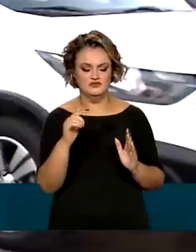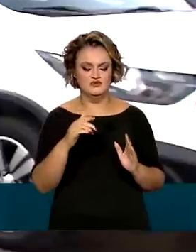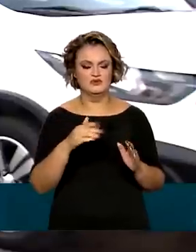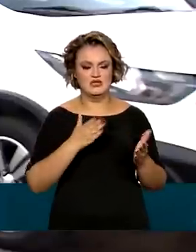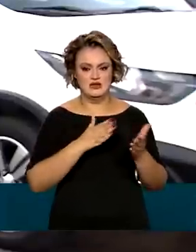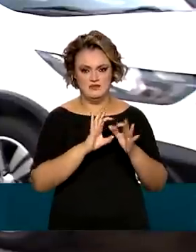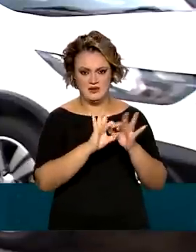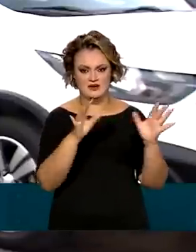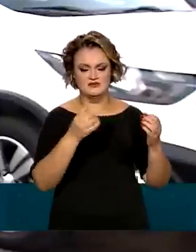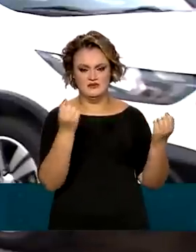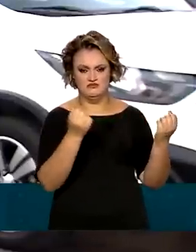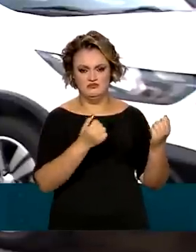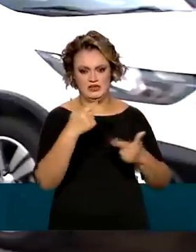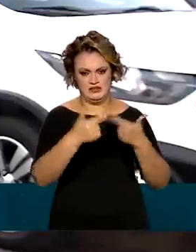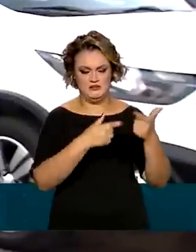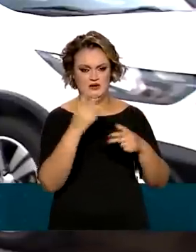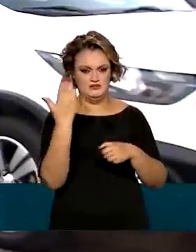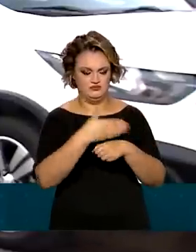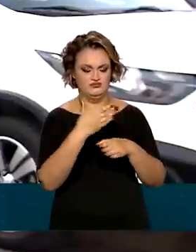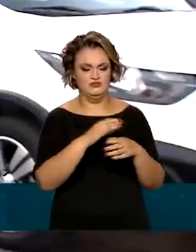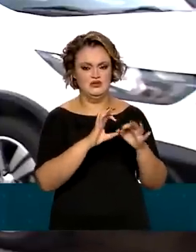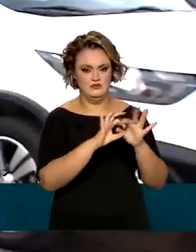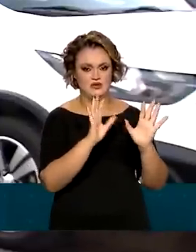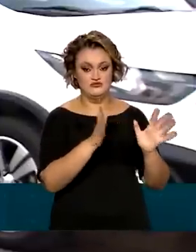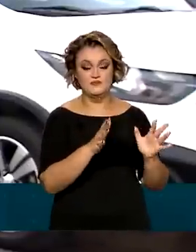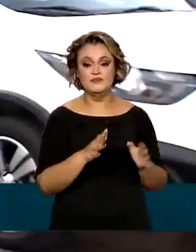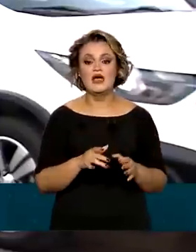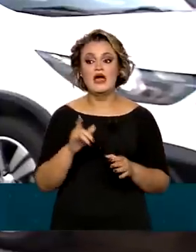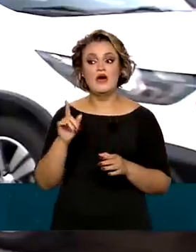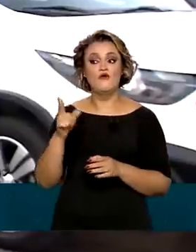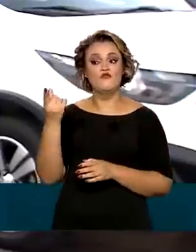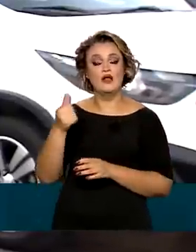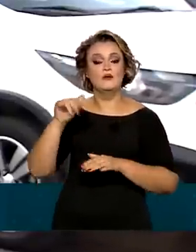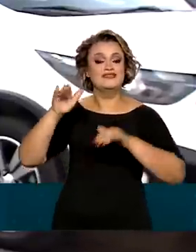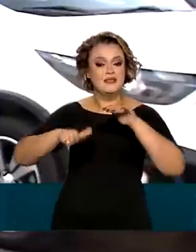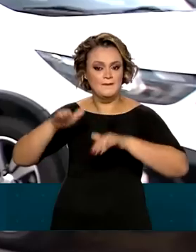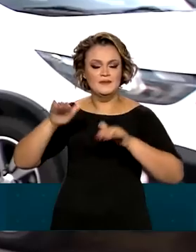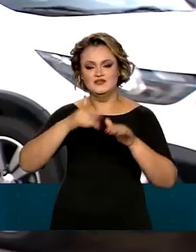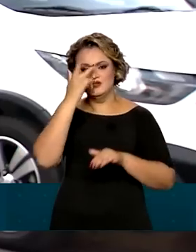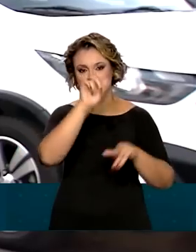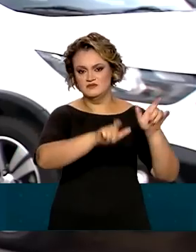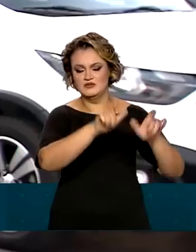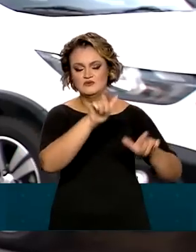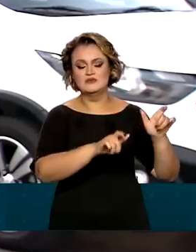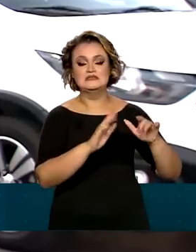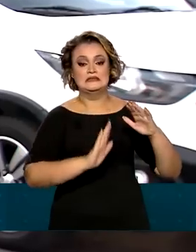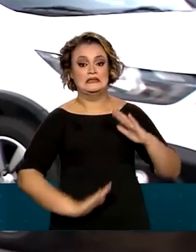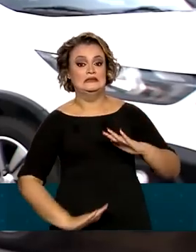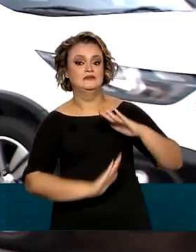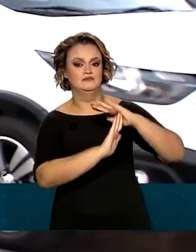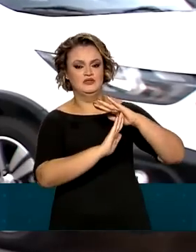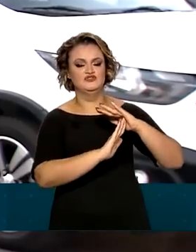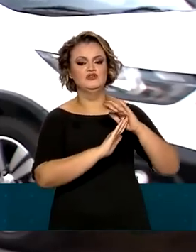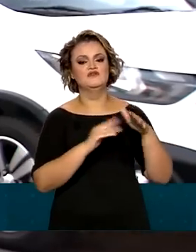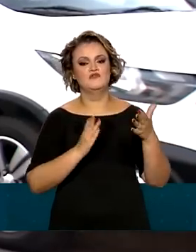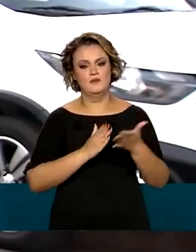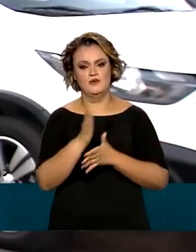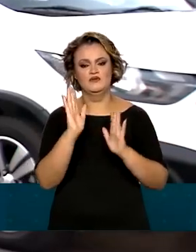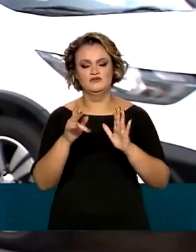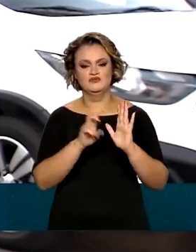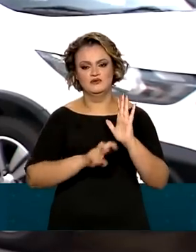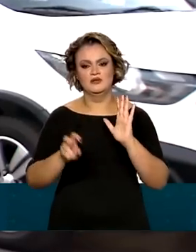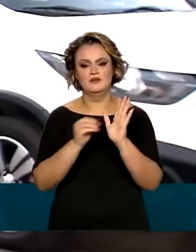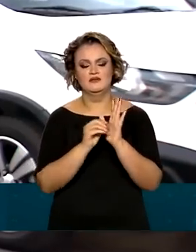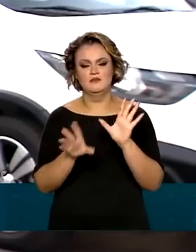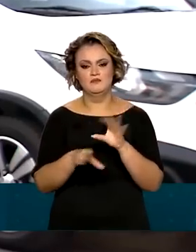parcelas ainda serão definidos conforme o número de beneficiários e também respeitando o limite disponível aprovado na Emenda